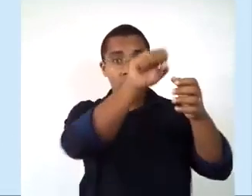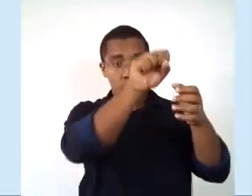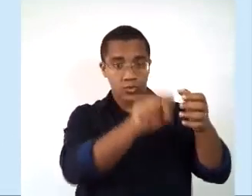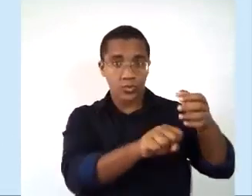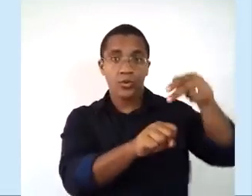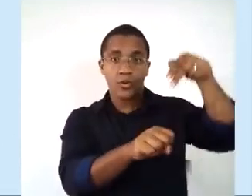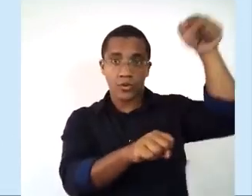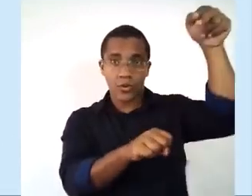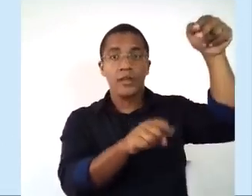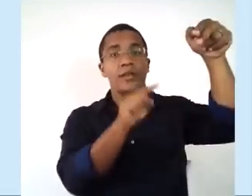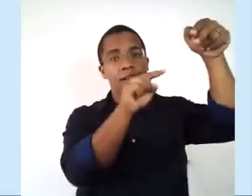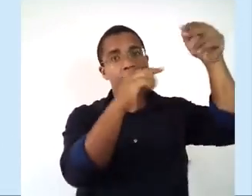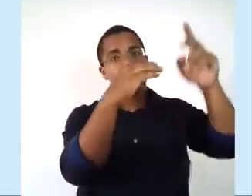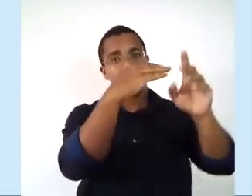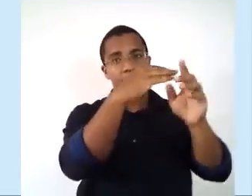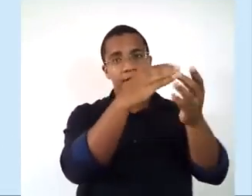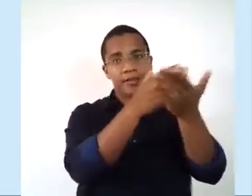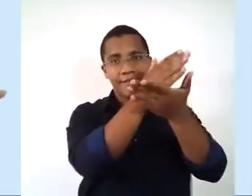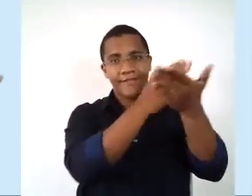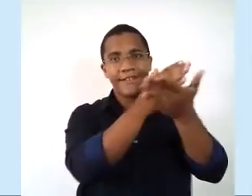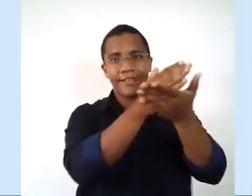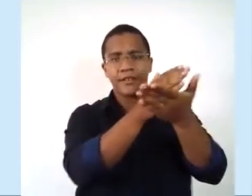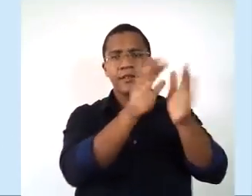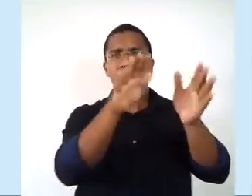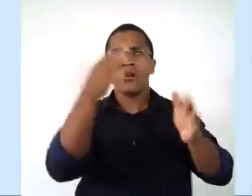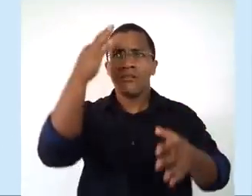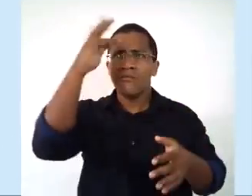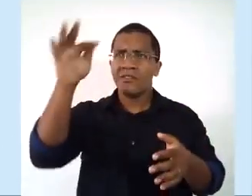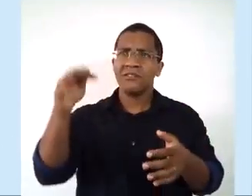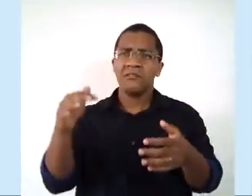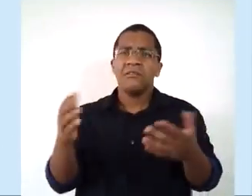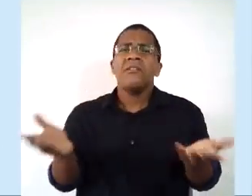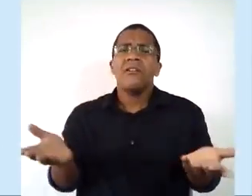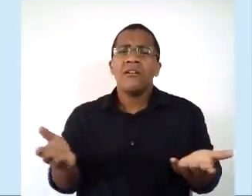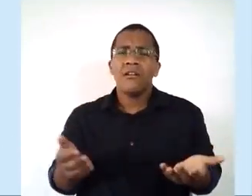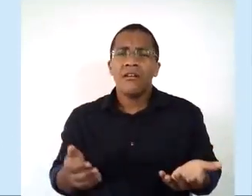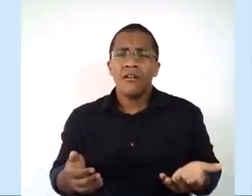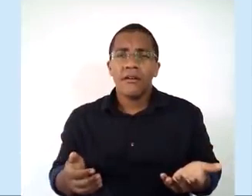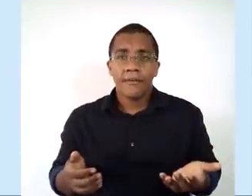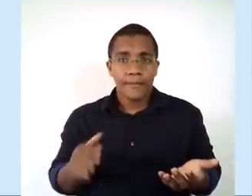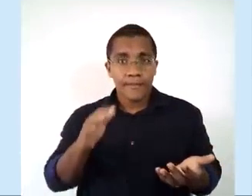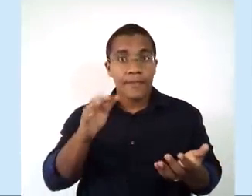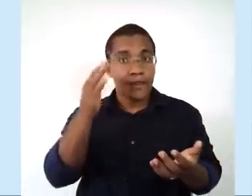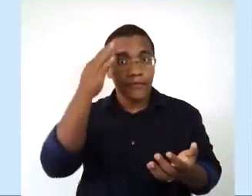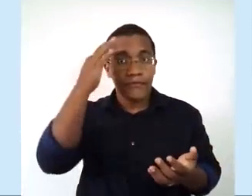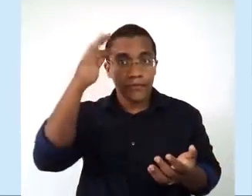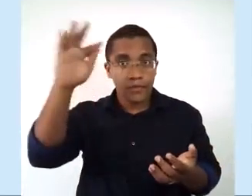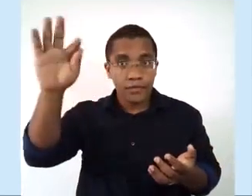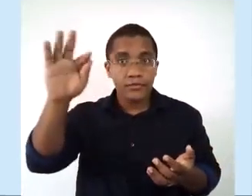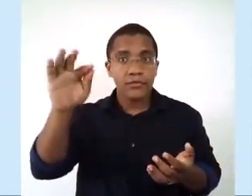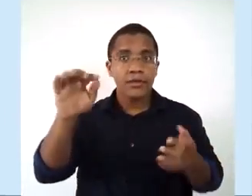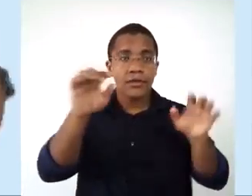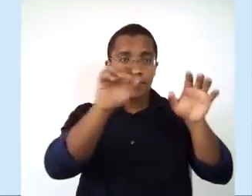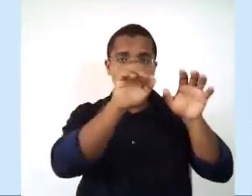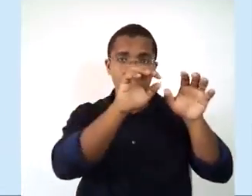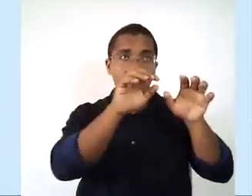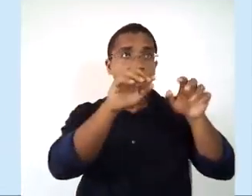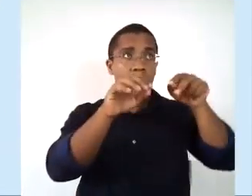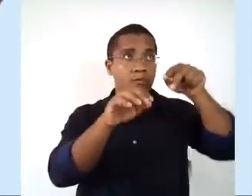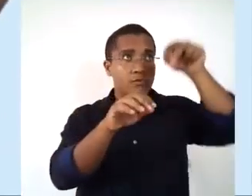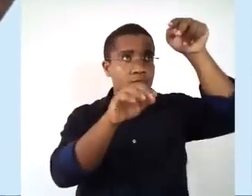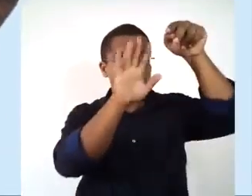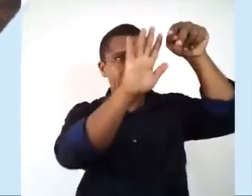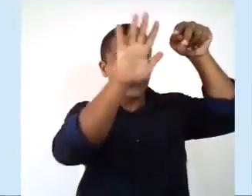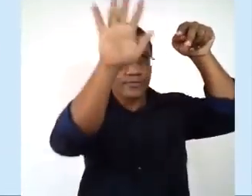divide o território norte-americano. Professor, e a França? Você não falou da França ainda. A França, ela vai ocupar mais as regiões ao